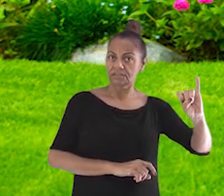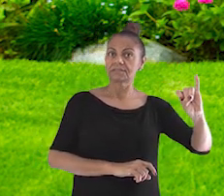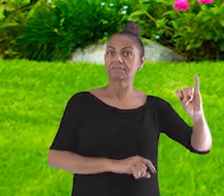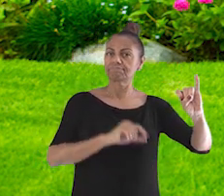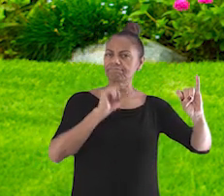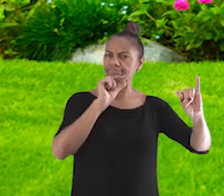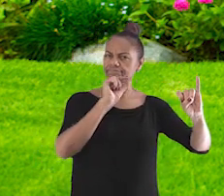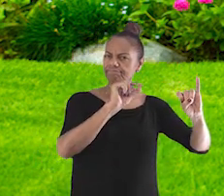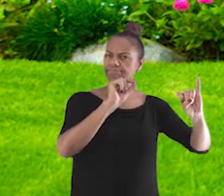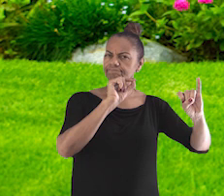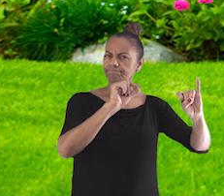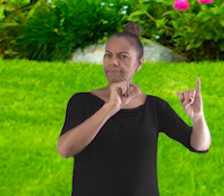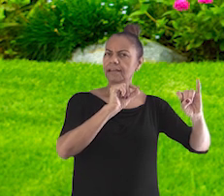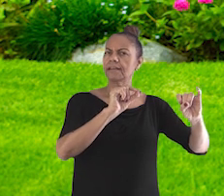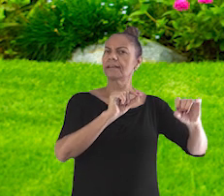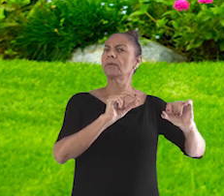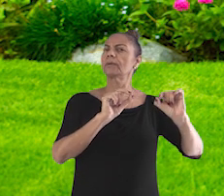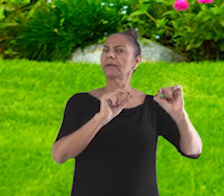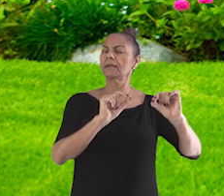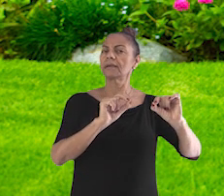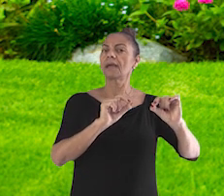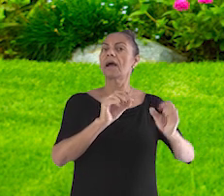sabe o que é dengue? Não!